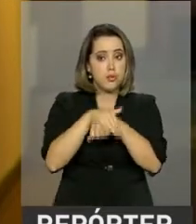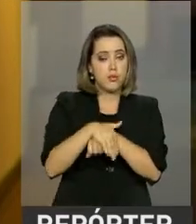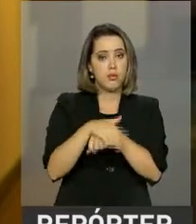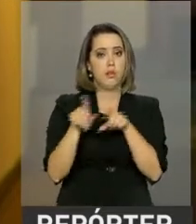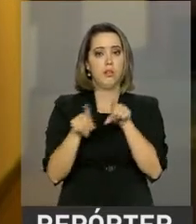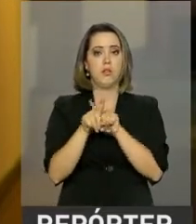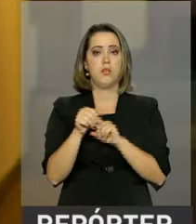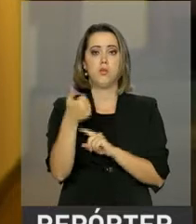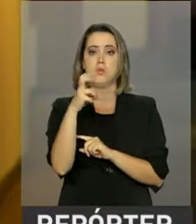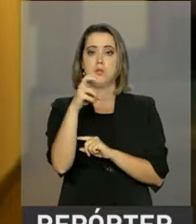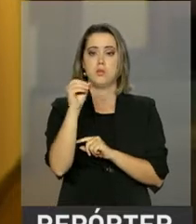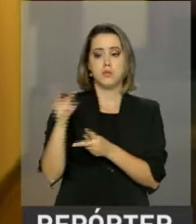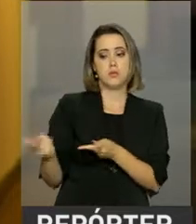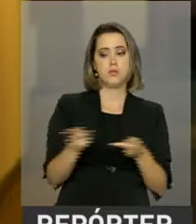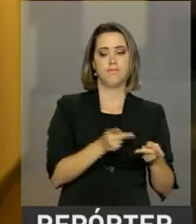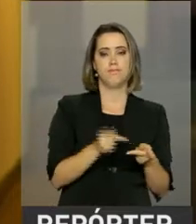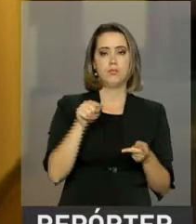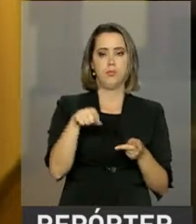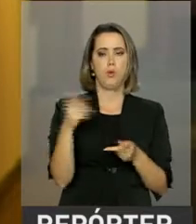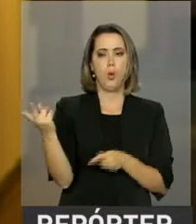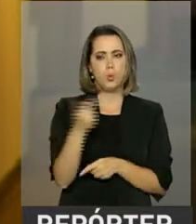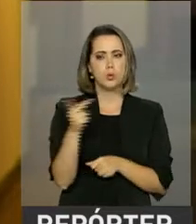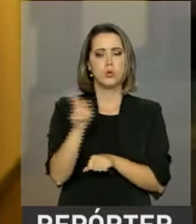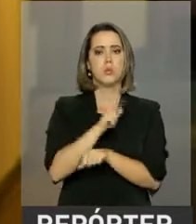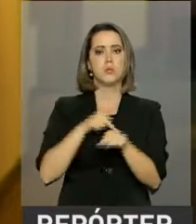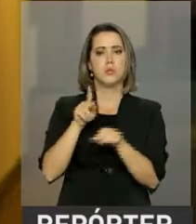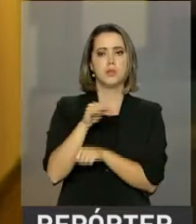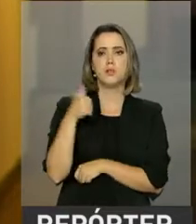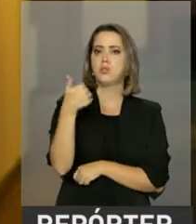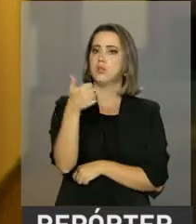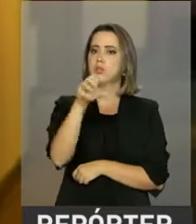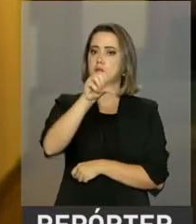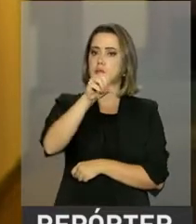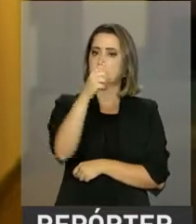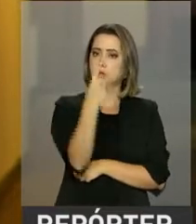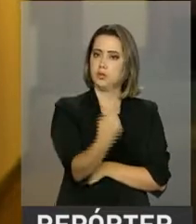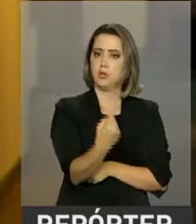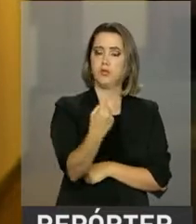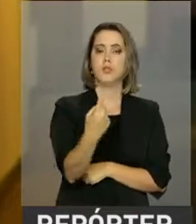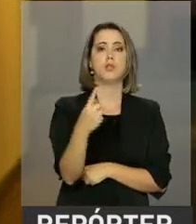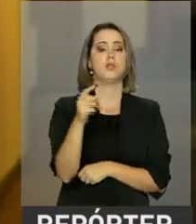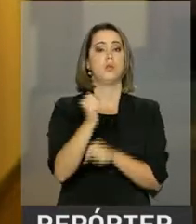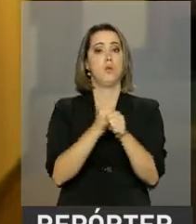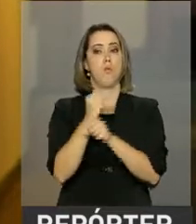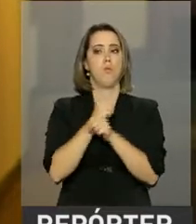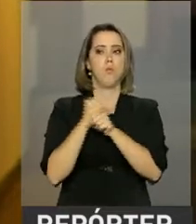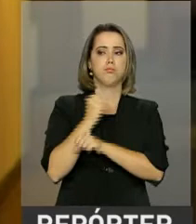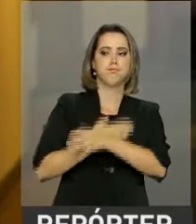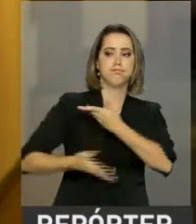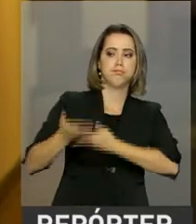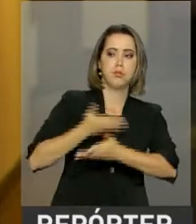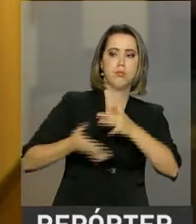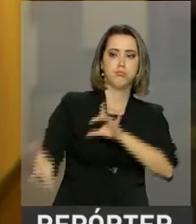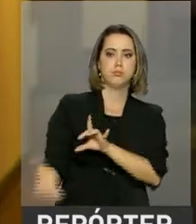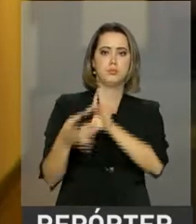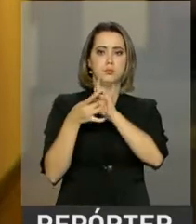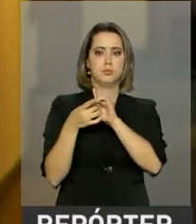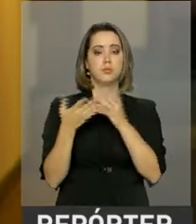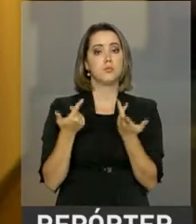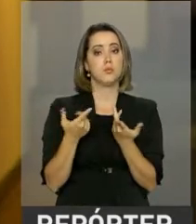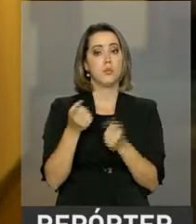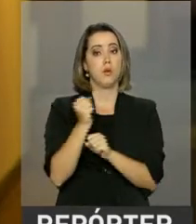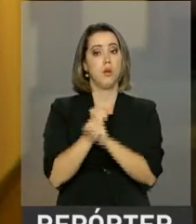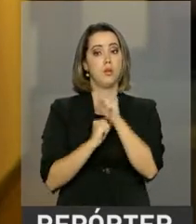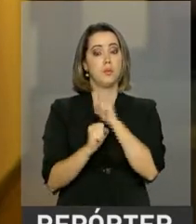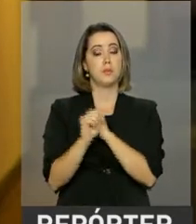Brasil e Suécia mantêm relações diplomáticas há 191 anos e também são parceiros comerciais. No ano passado, o Brasil